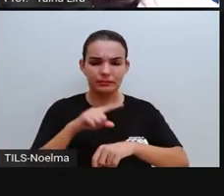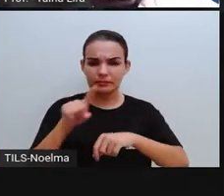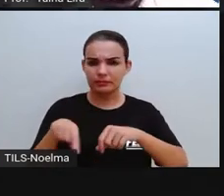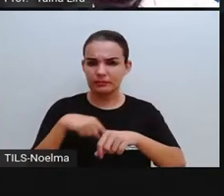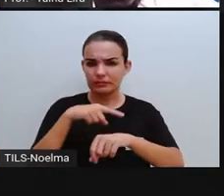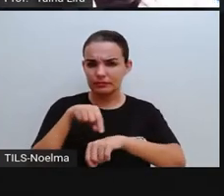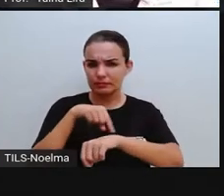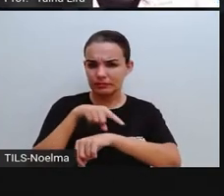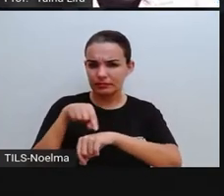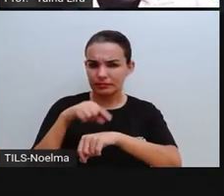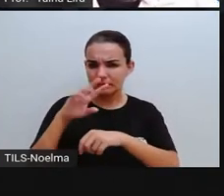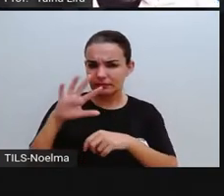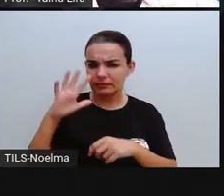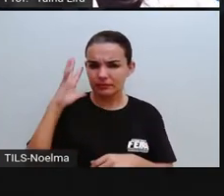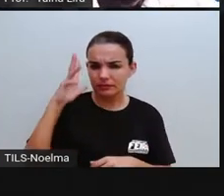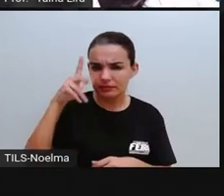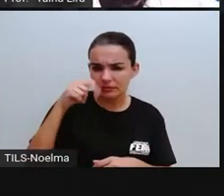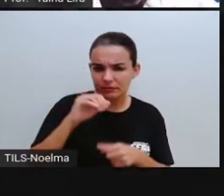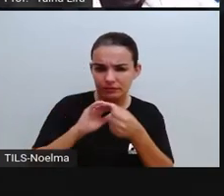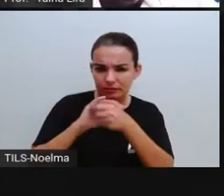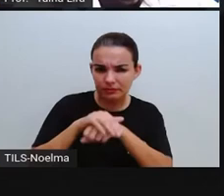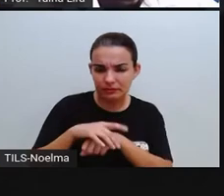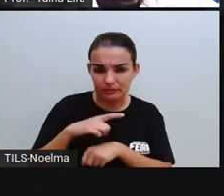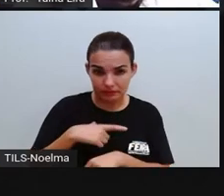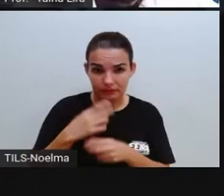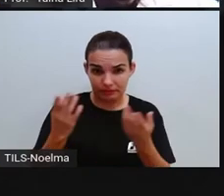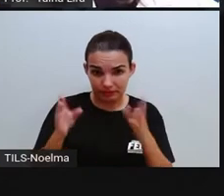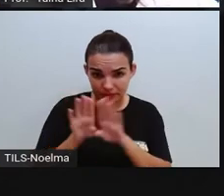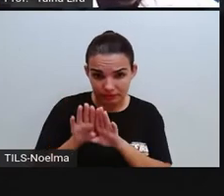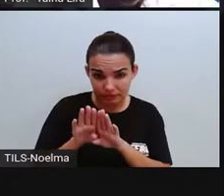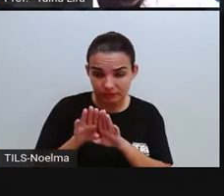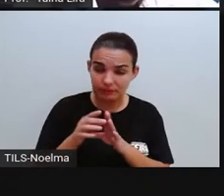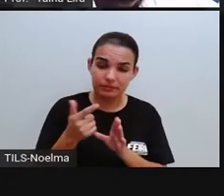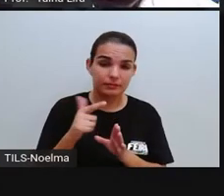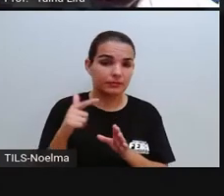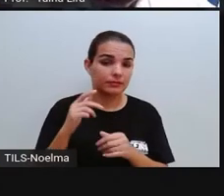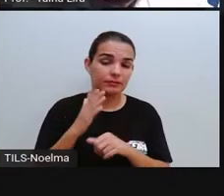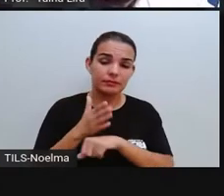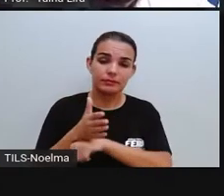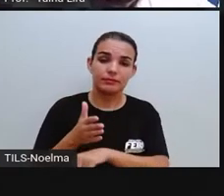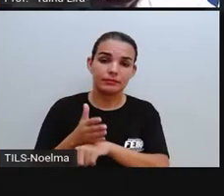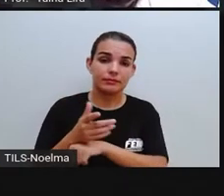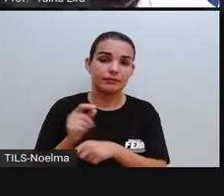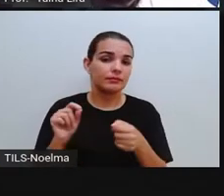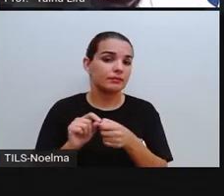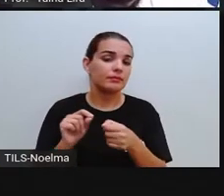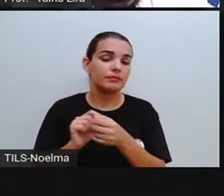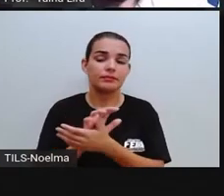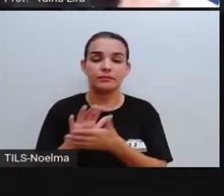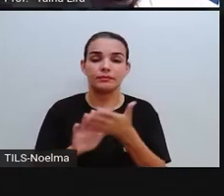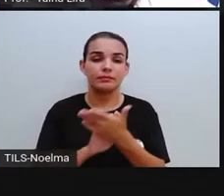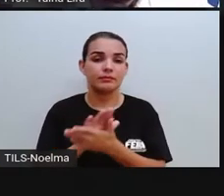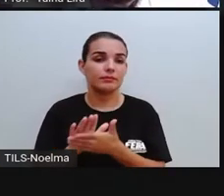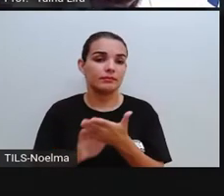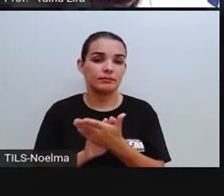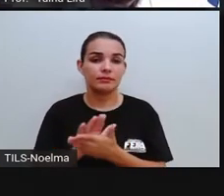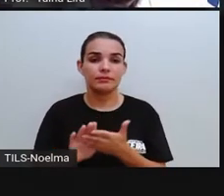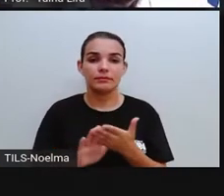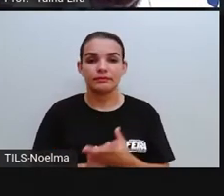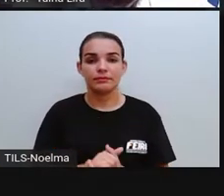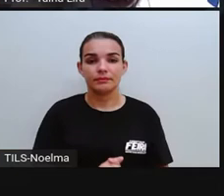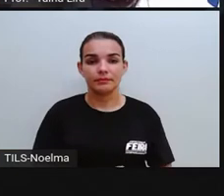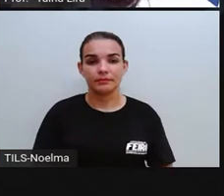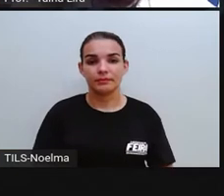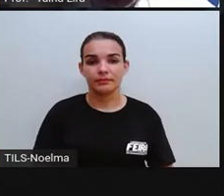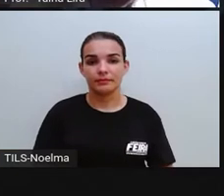expediente, quando a prefeitura já estiver fechada, a gente não vai conseguir resolver, né, o que a gente for resolver ali,